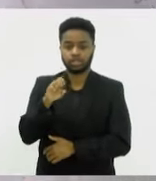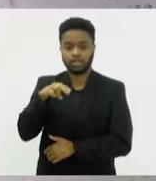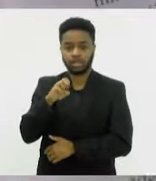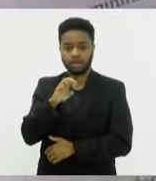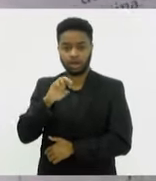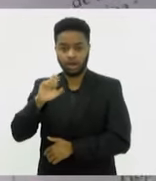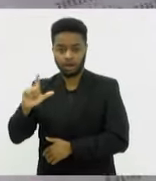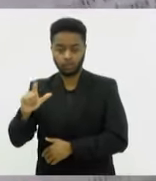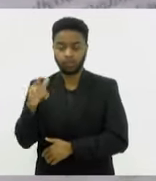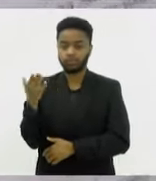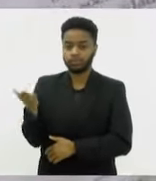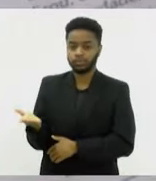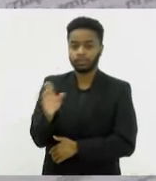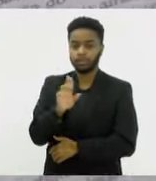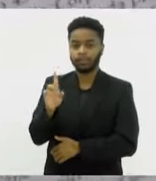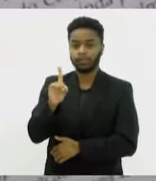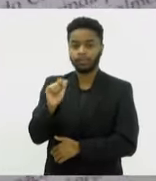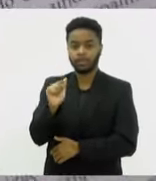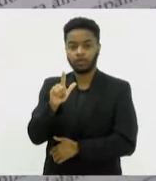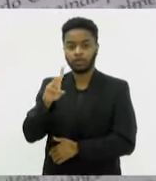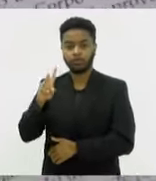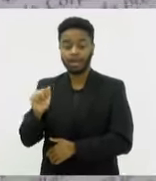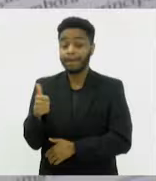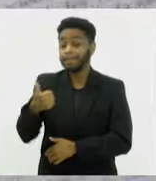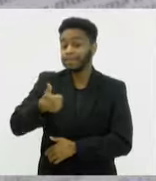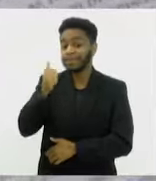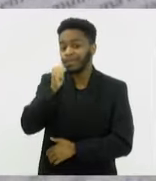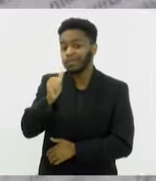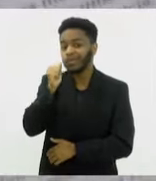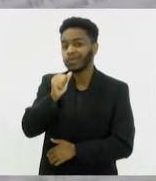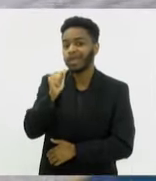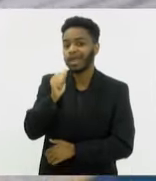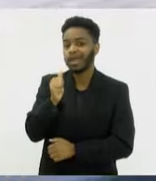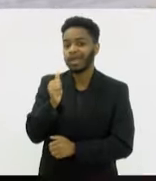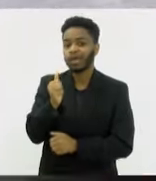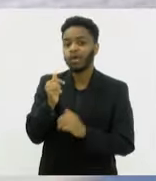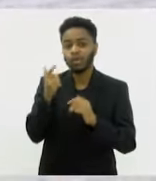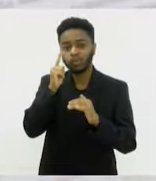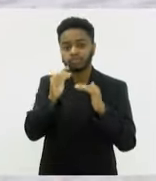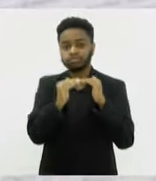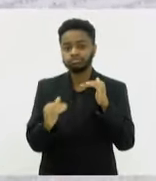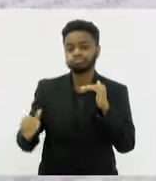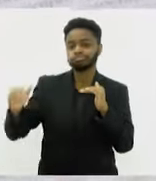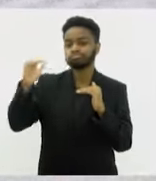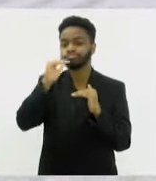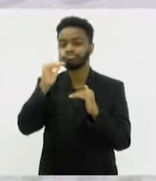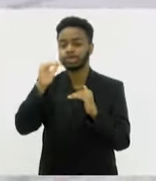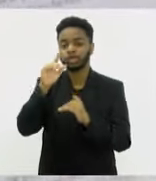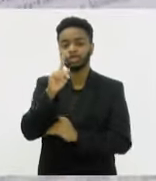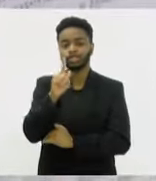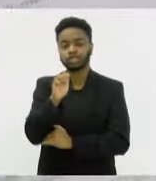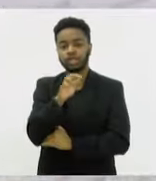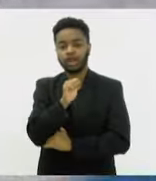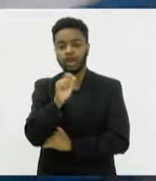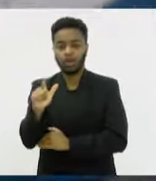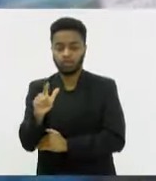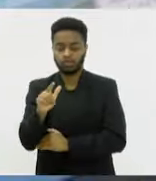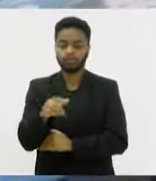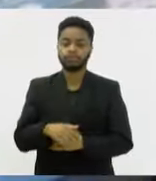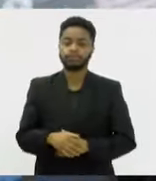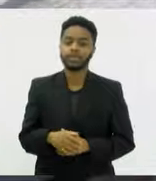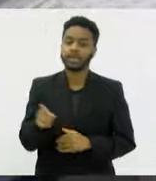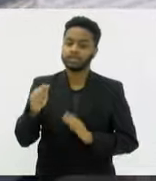-almirante Dalva, né? Ela foi a primeira mulher a ascender ao posto de oficial-general das Forças Armadas. Ela